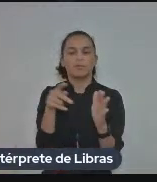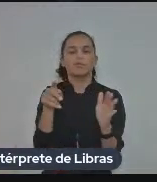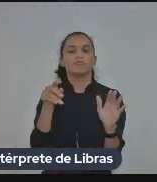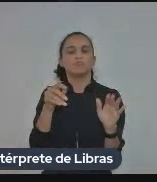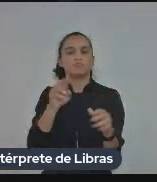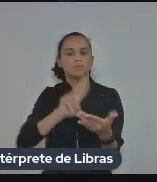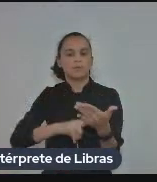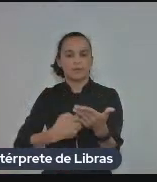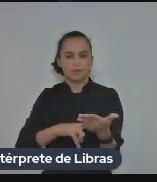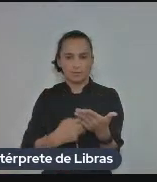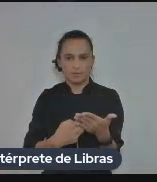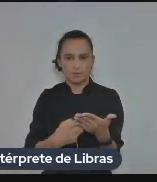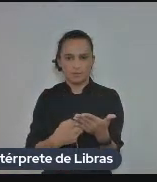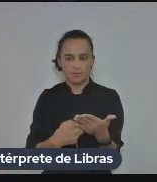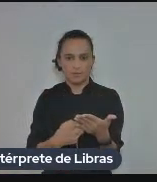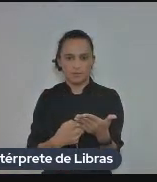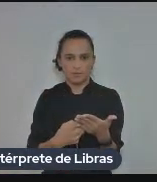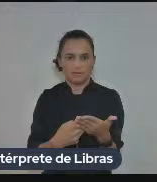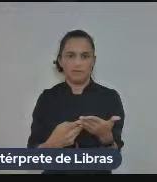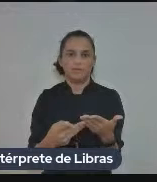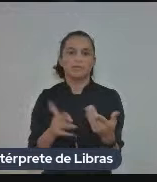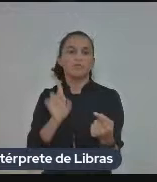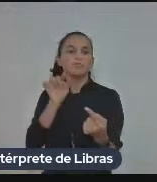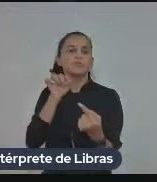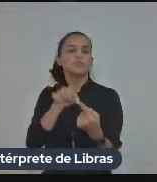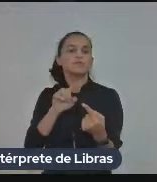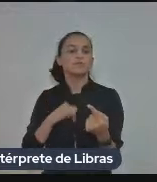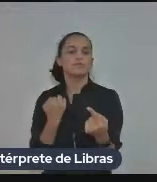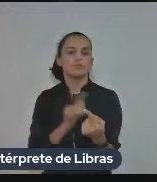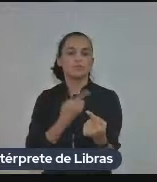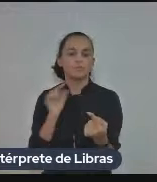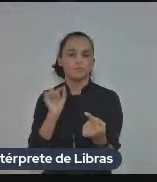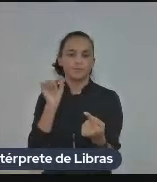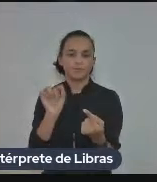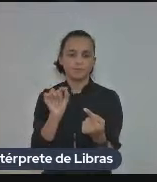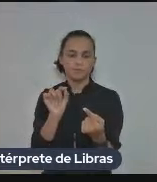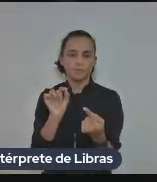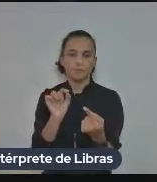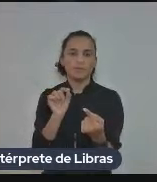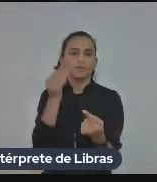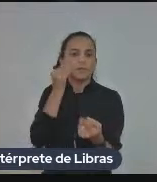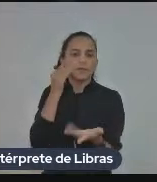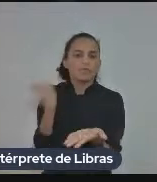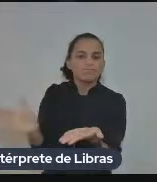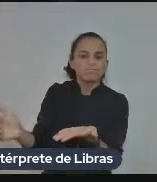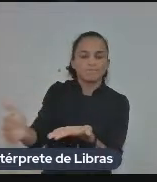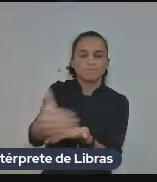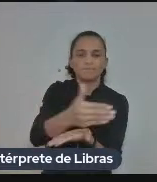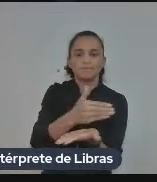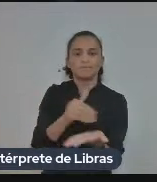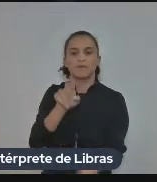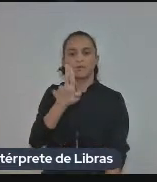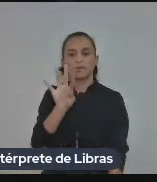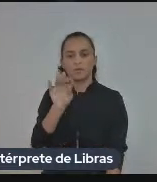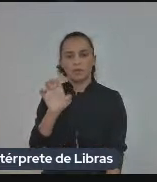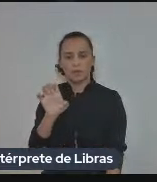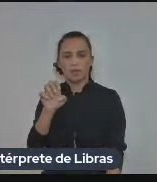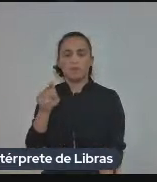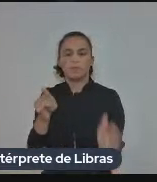nossos objetivos que foi justamente iniciar o levantamento dessas UTEs em Receitas Brasileiras